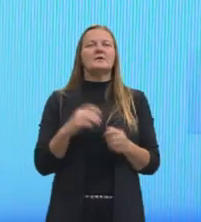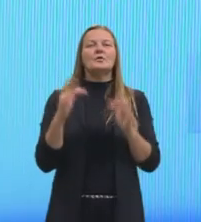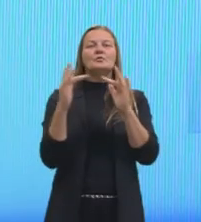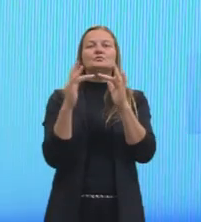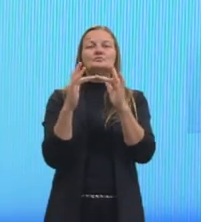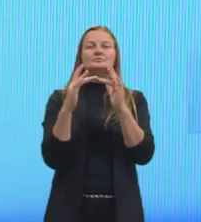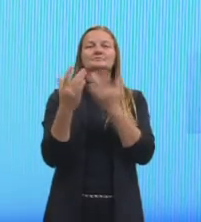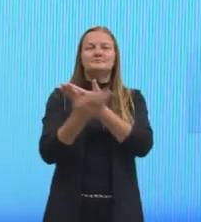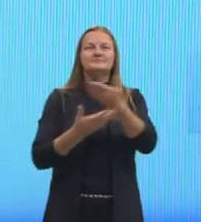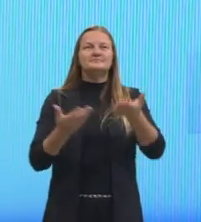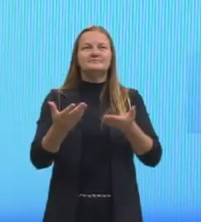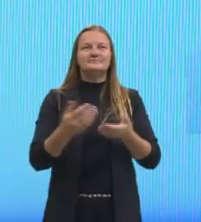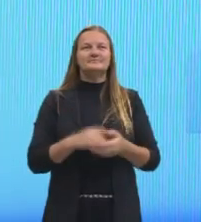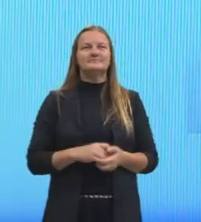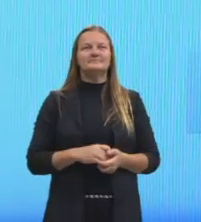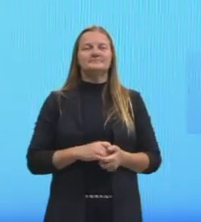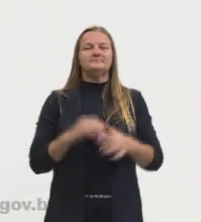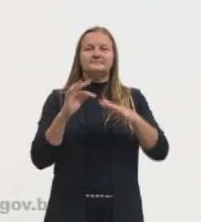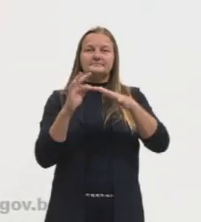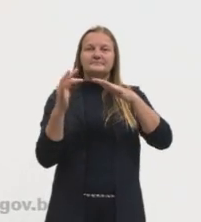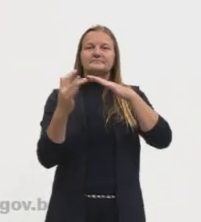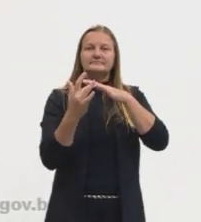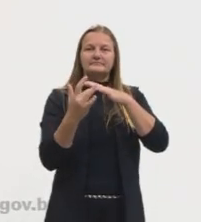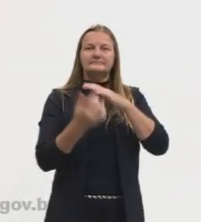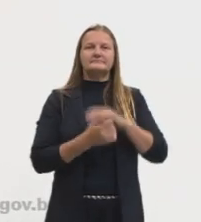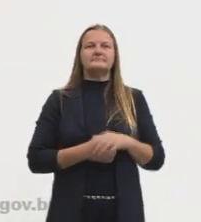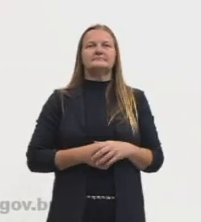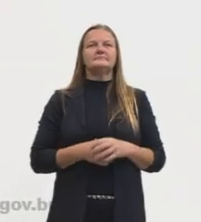contatos, tá? O a gente vai ver hoje, ó?